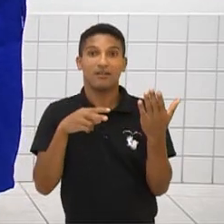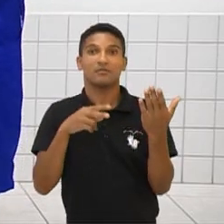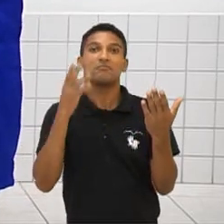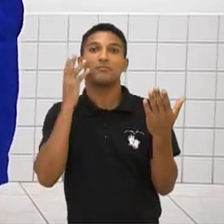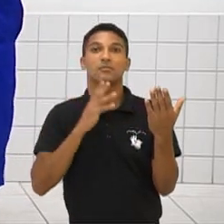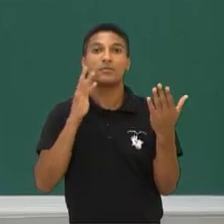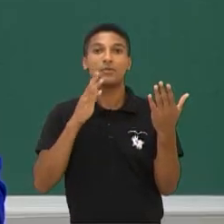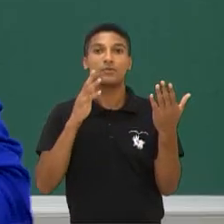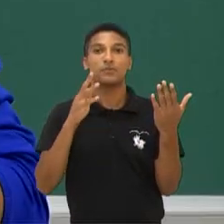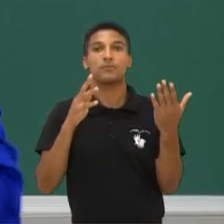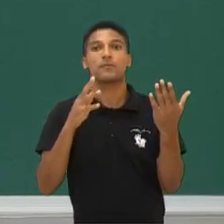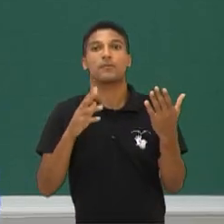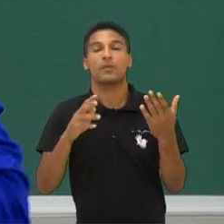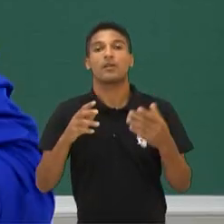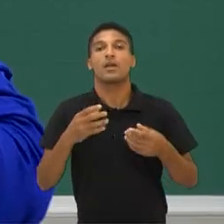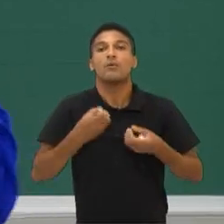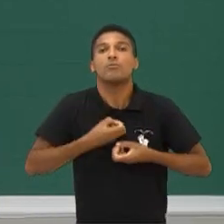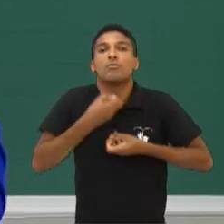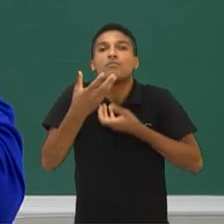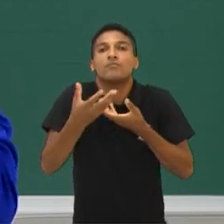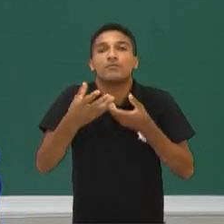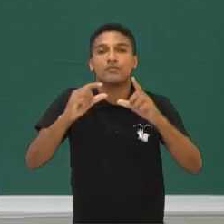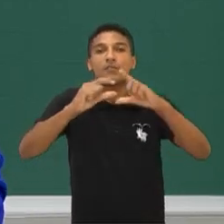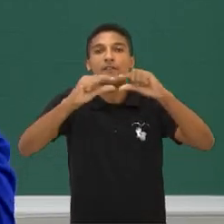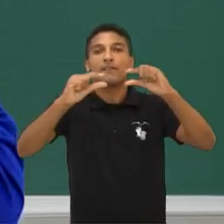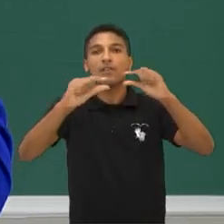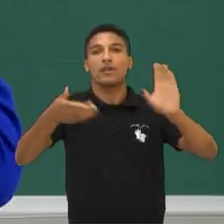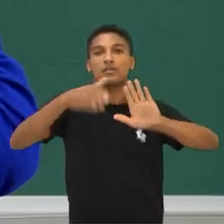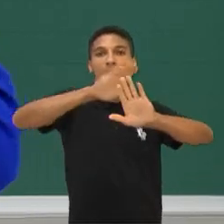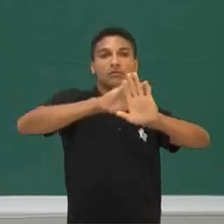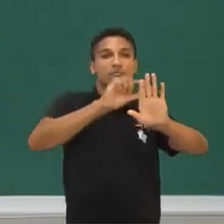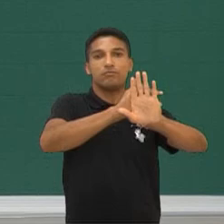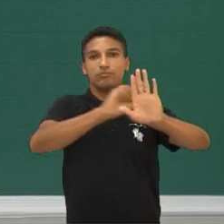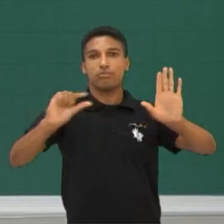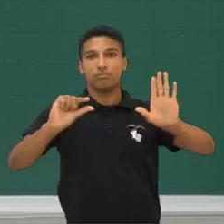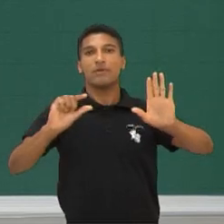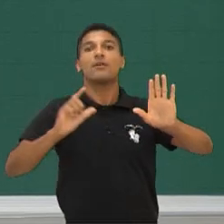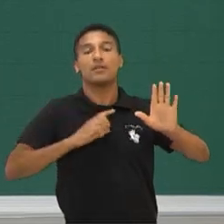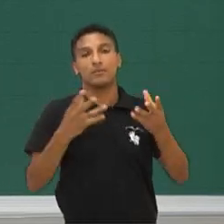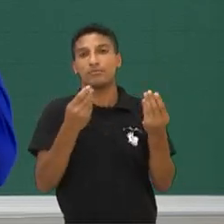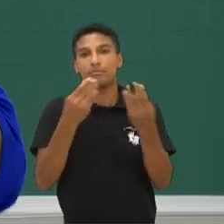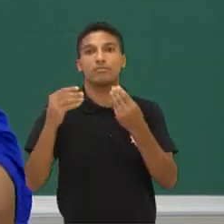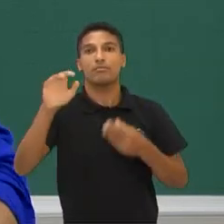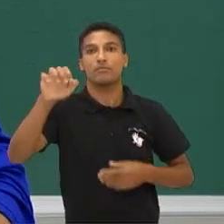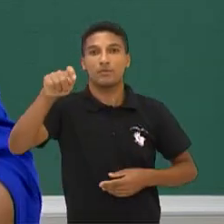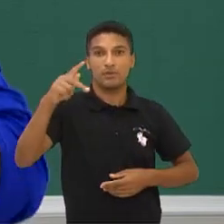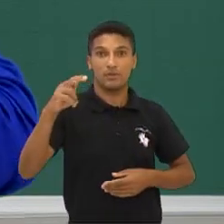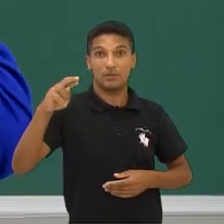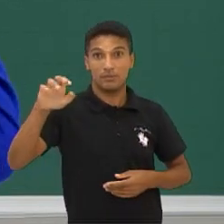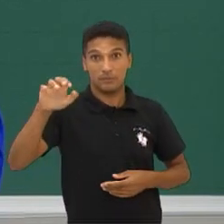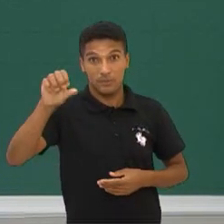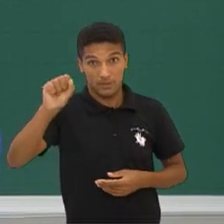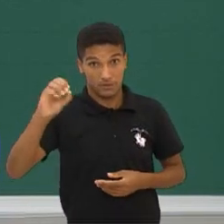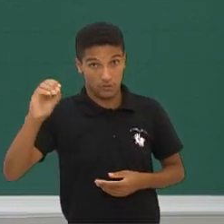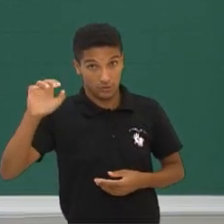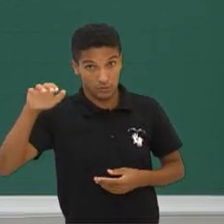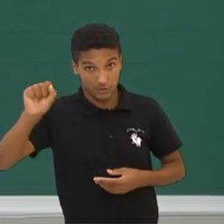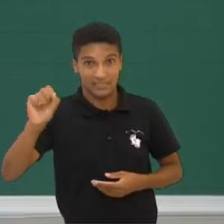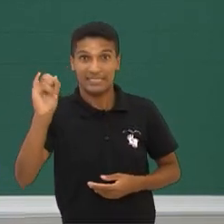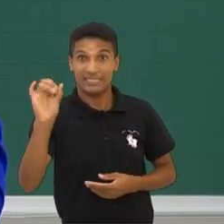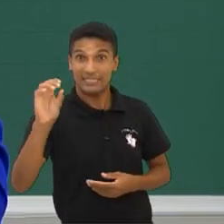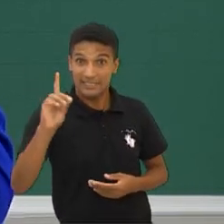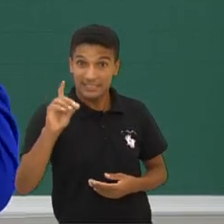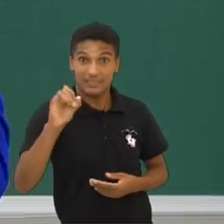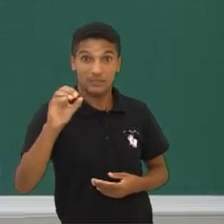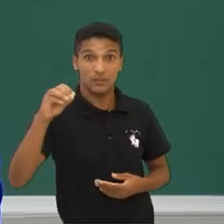vendo que... E assim, pessoal, expressão idiomática aparece muito. Porque quando a gente trabalha, né, professor Carlos, em vestibular, em o